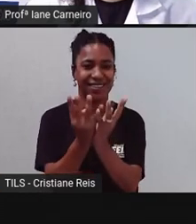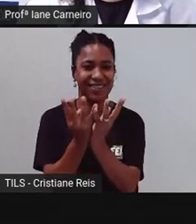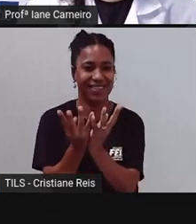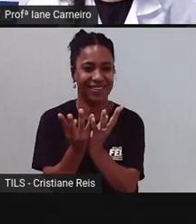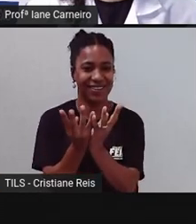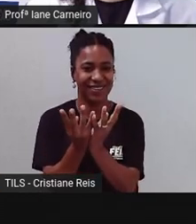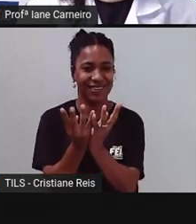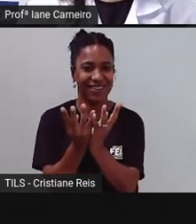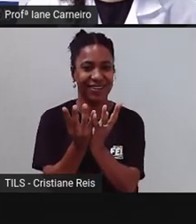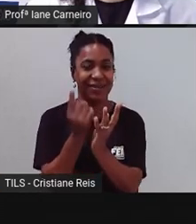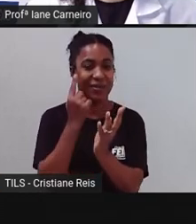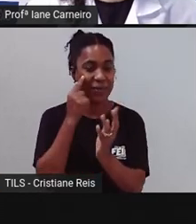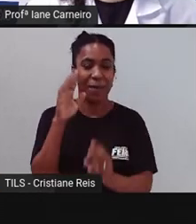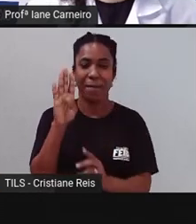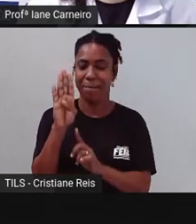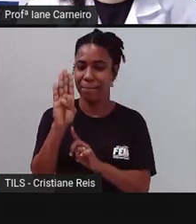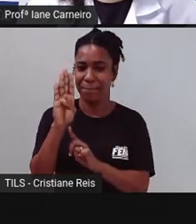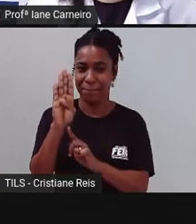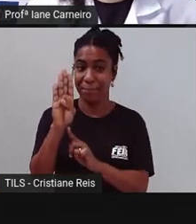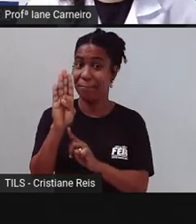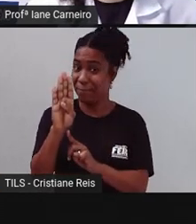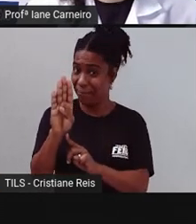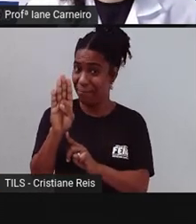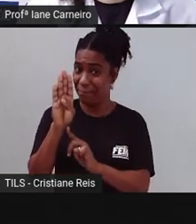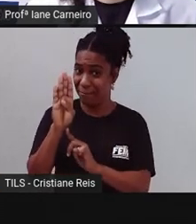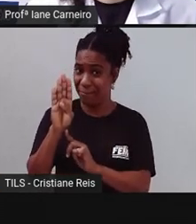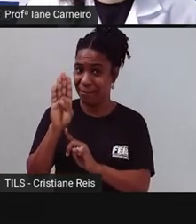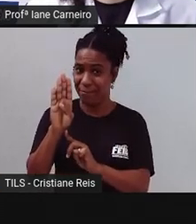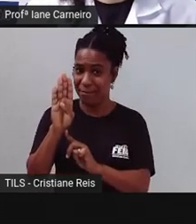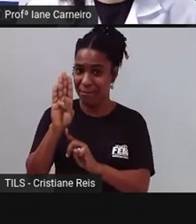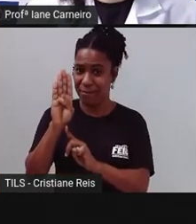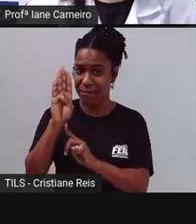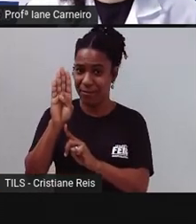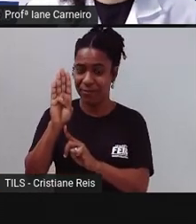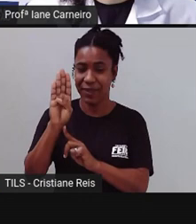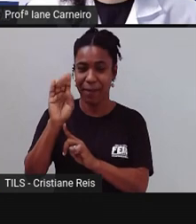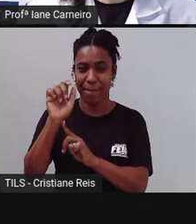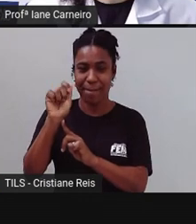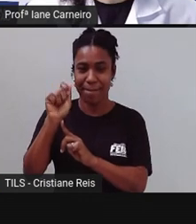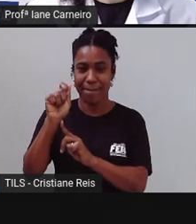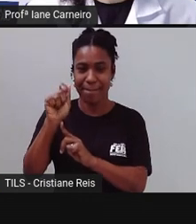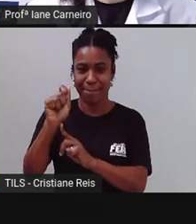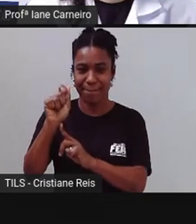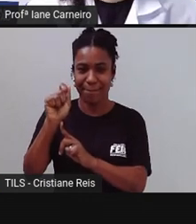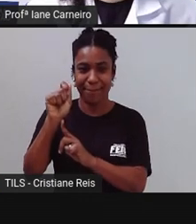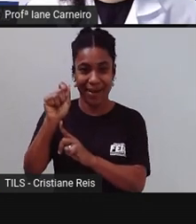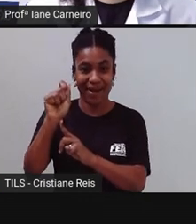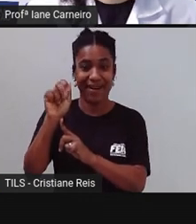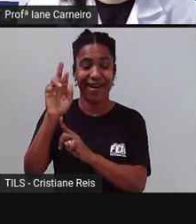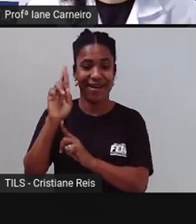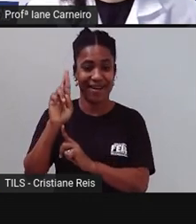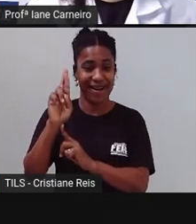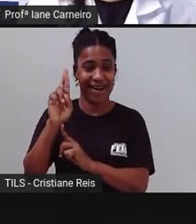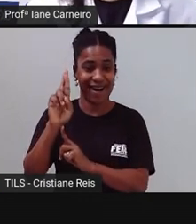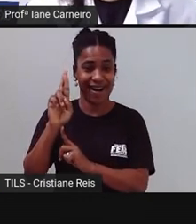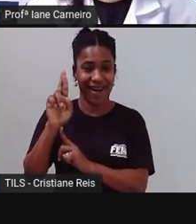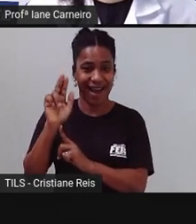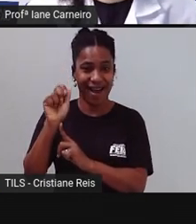O Rê aqui, quando está entre a vogal, Rá. Está certo? Então, Bá.